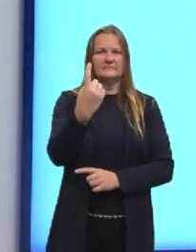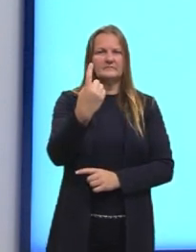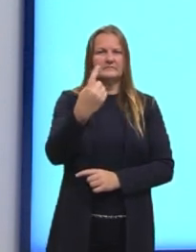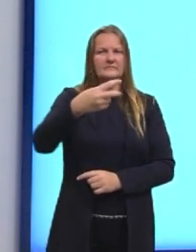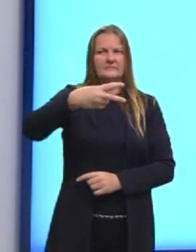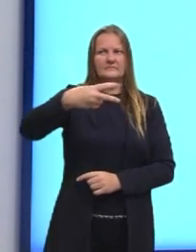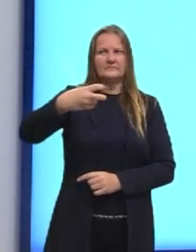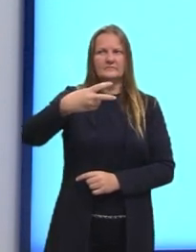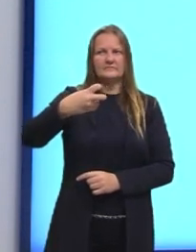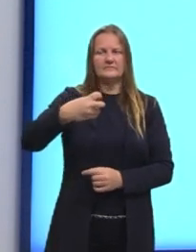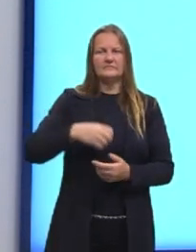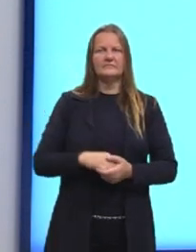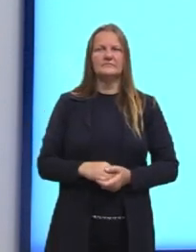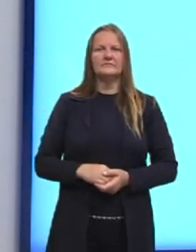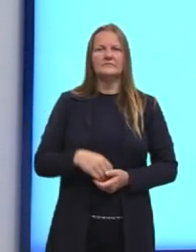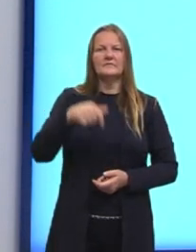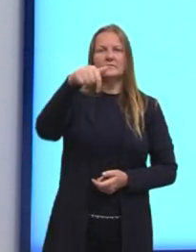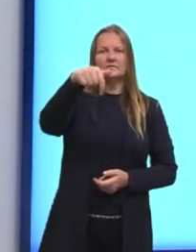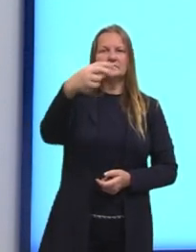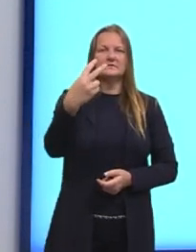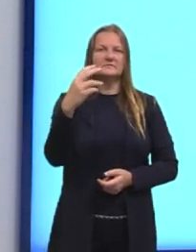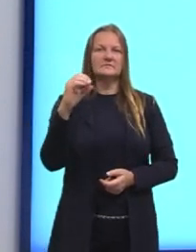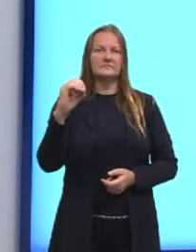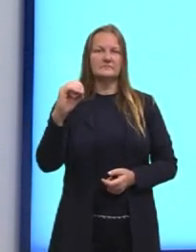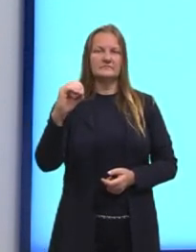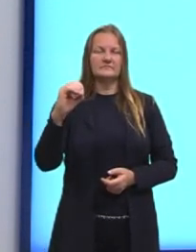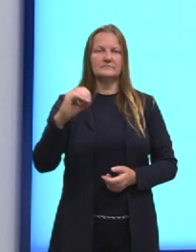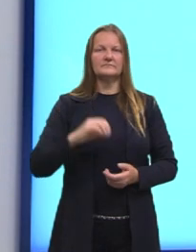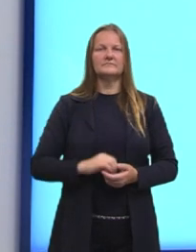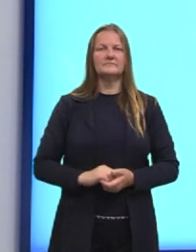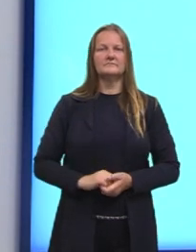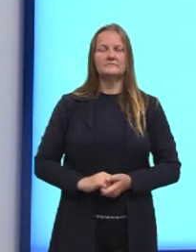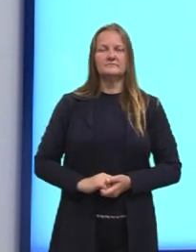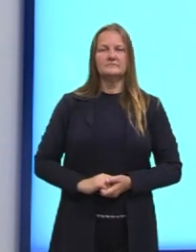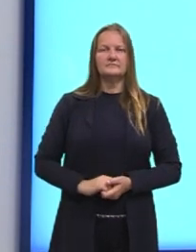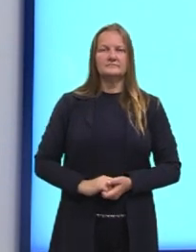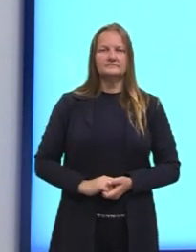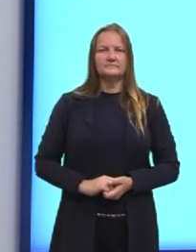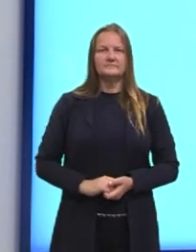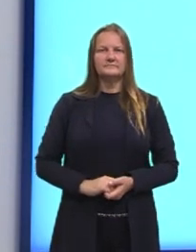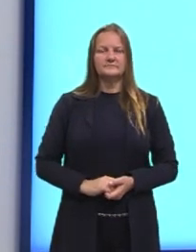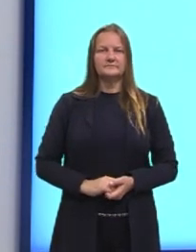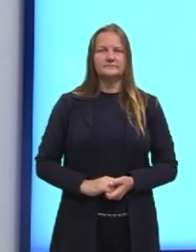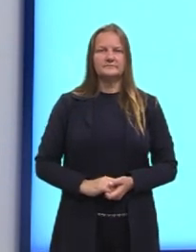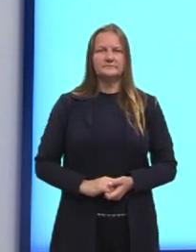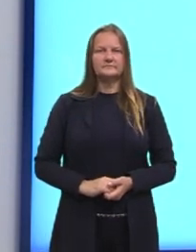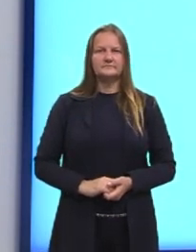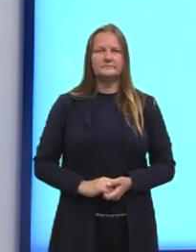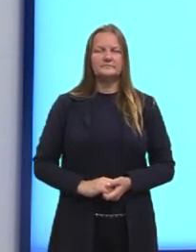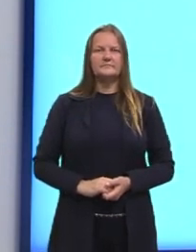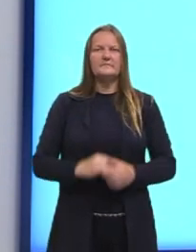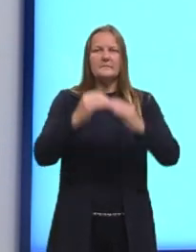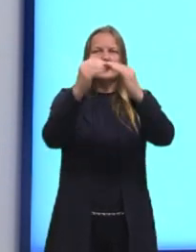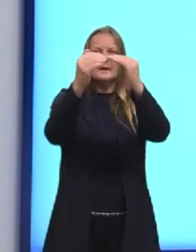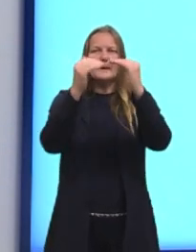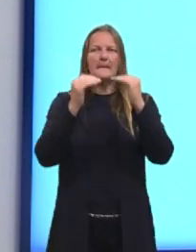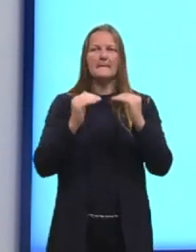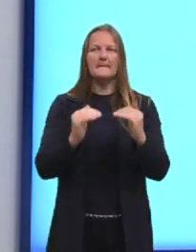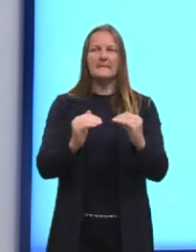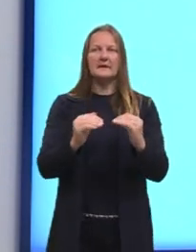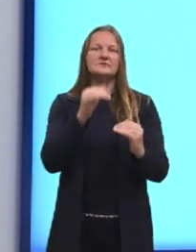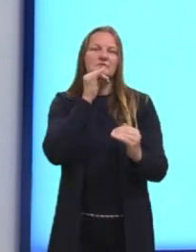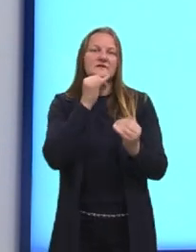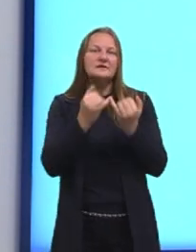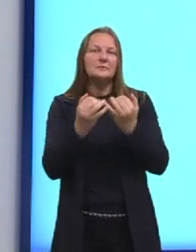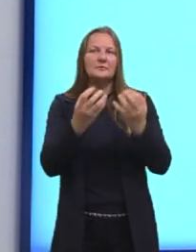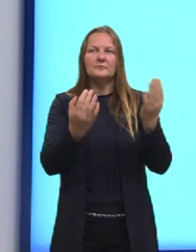vezes 1. E aí o fatorial de 6 é igual a 720. Abaixo eu coloquei outro exemplo,